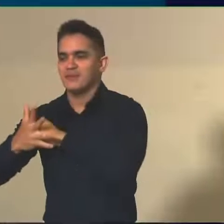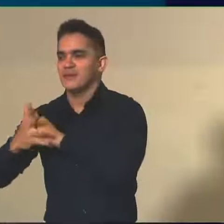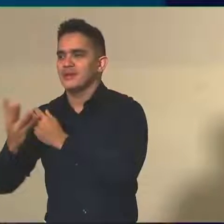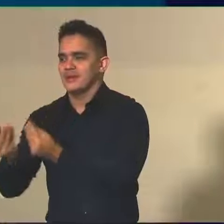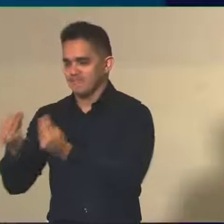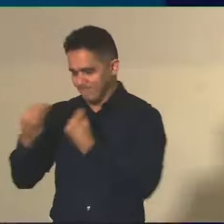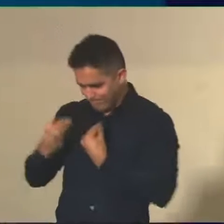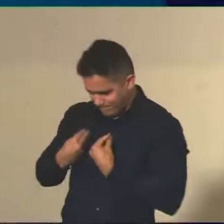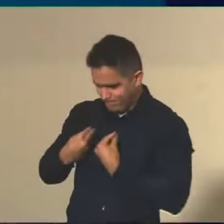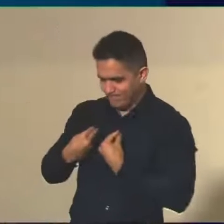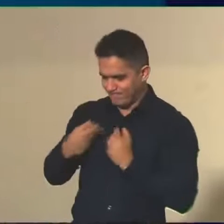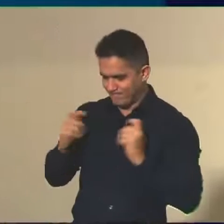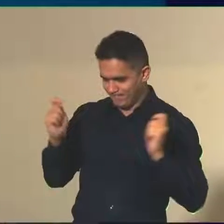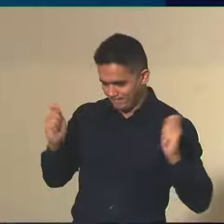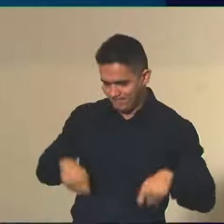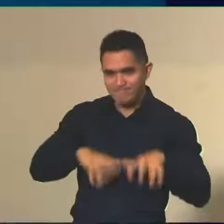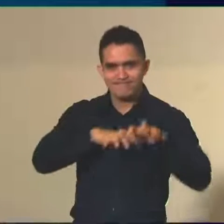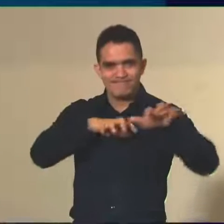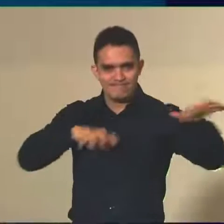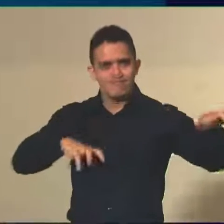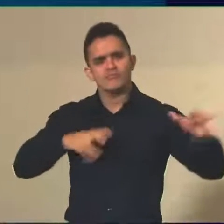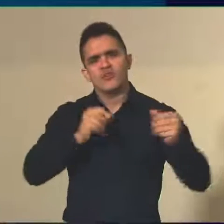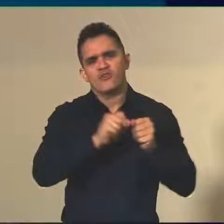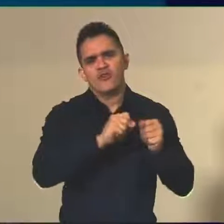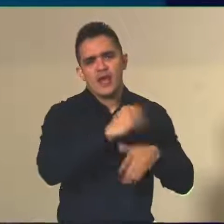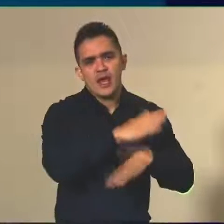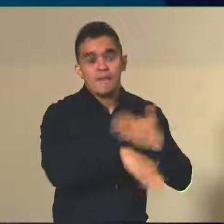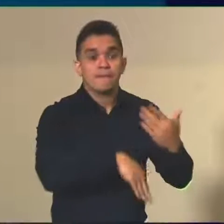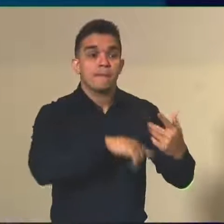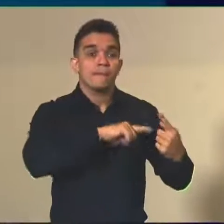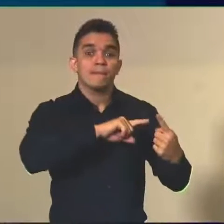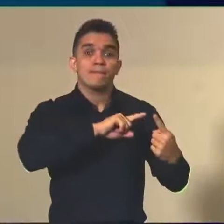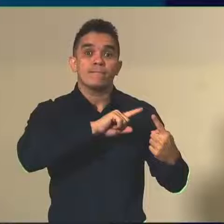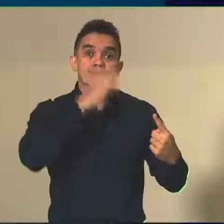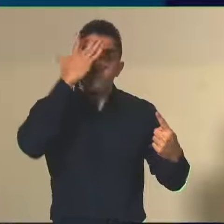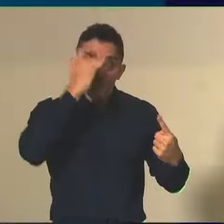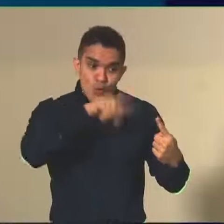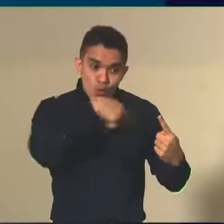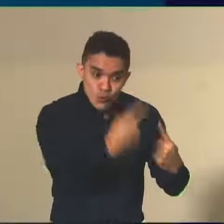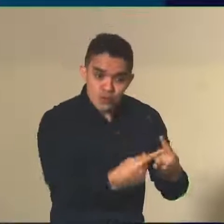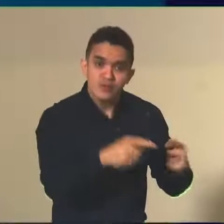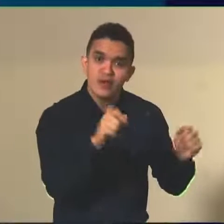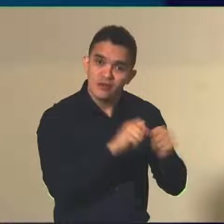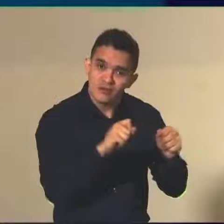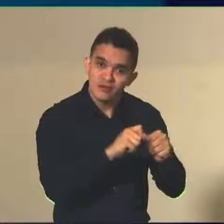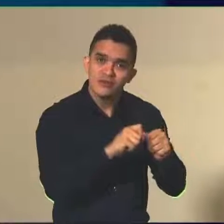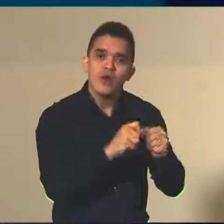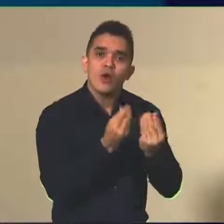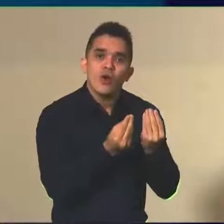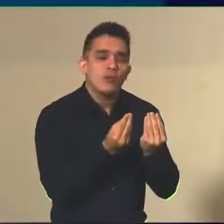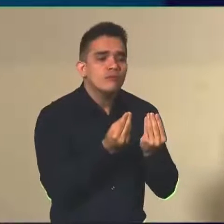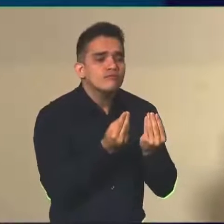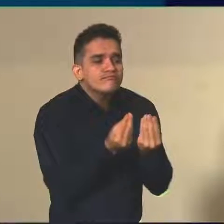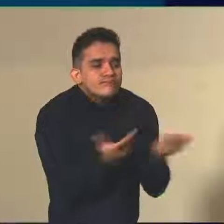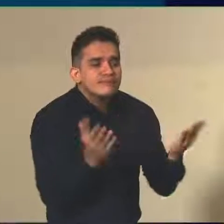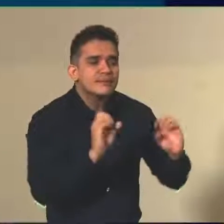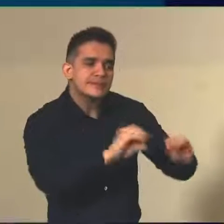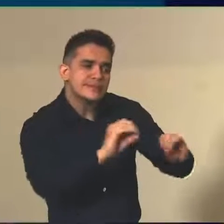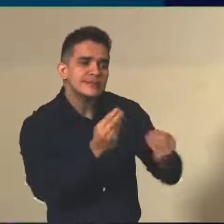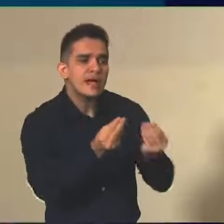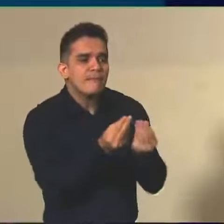em seguida, é feito, no dia da aplicação da prova, a distribuição para os locais de prova, nós conseguimos, também, desde o ano passado,